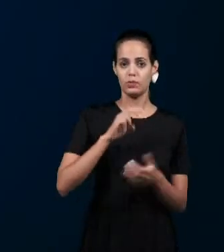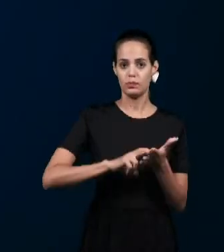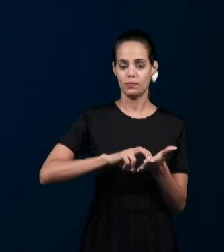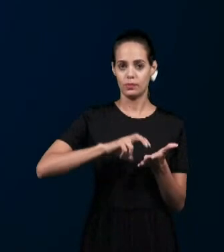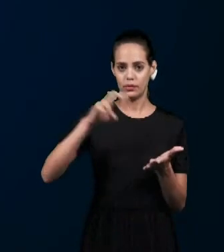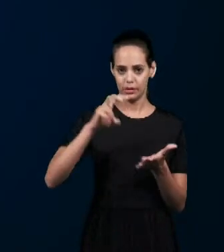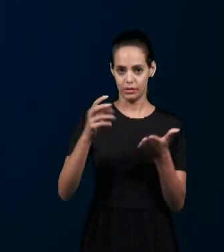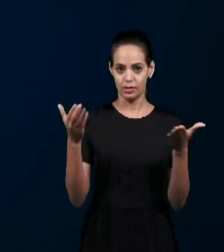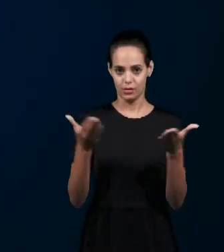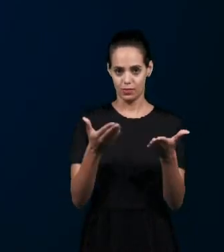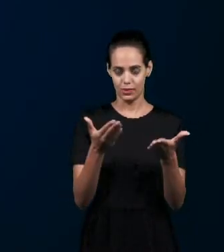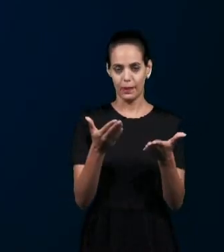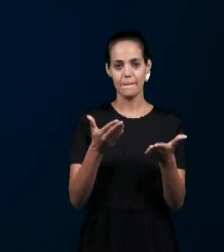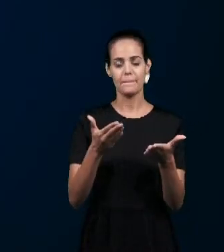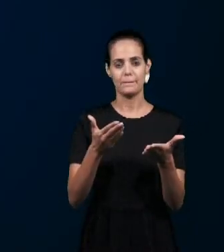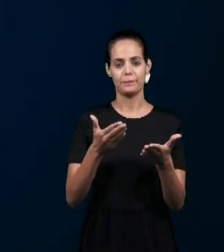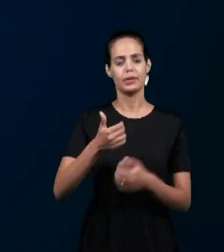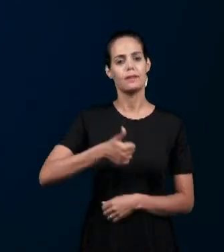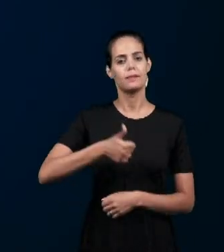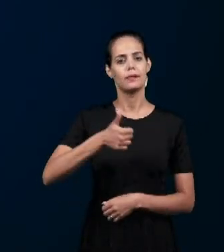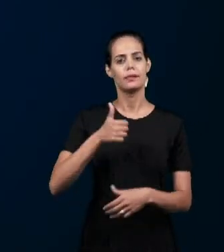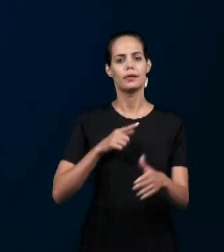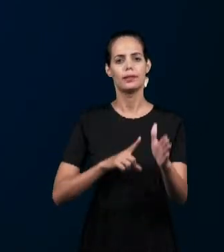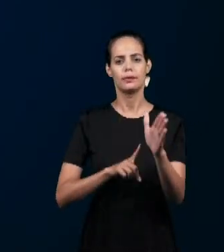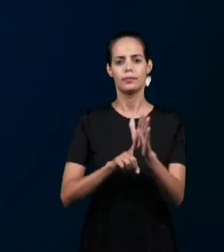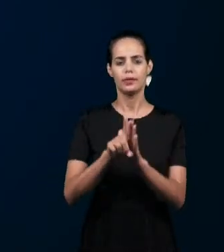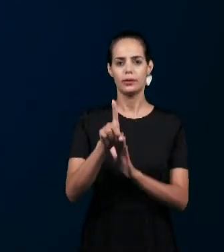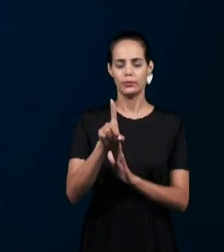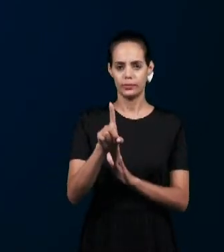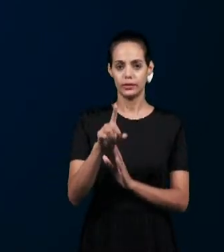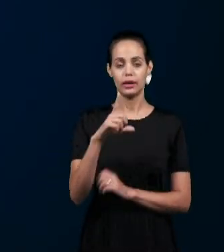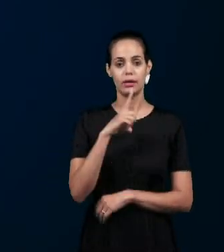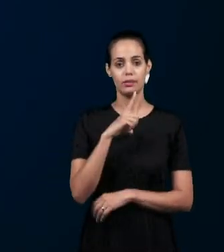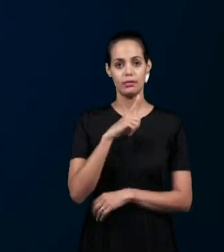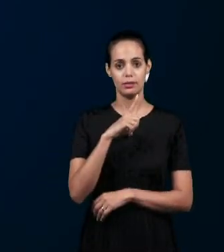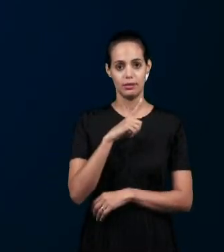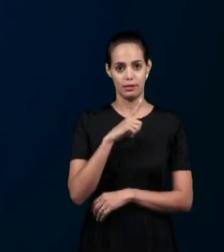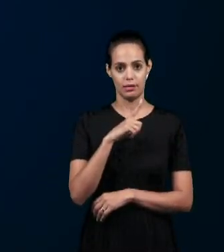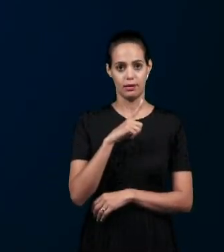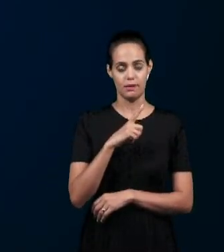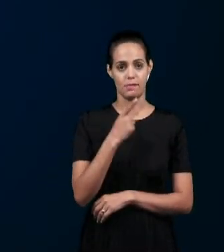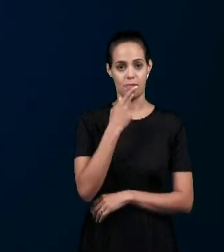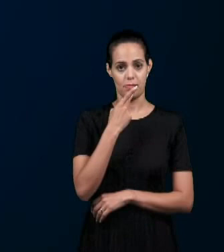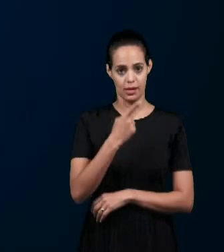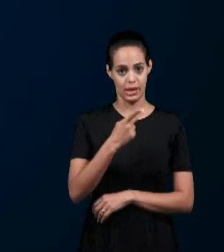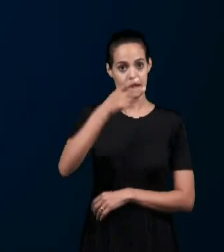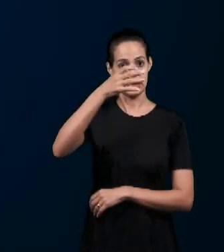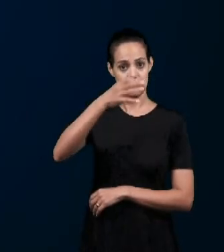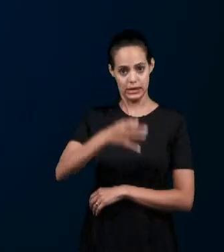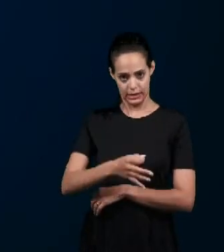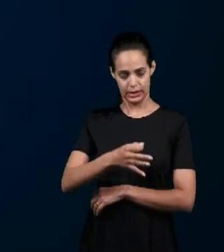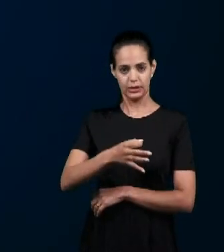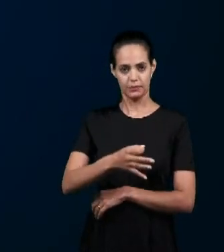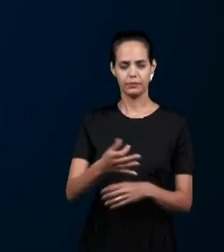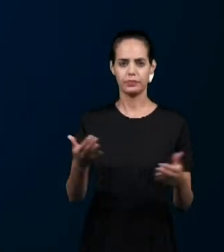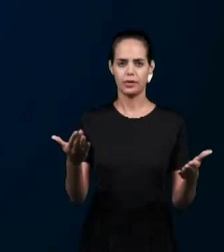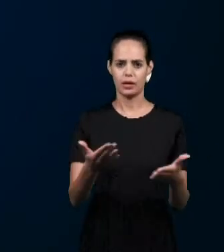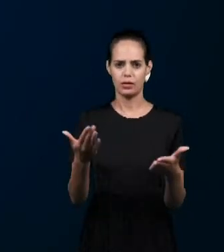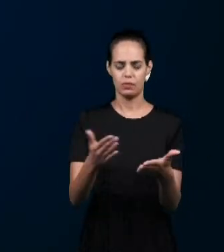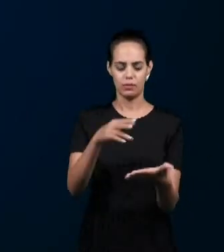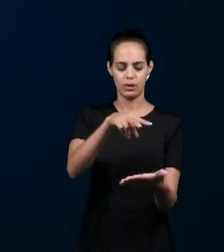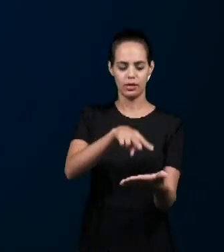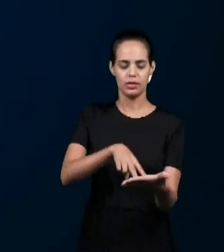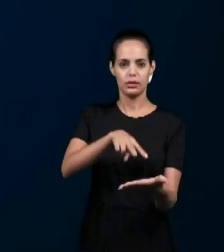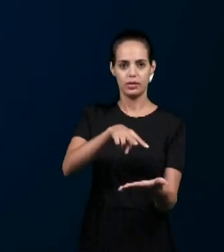pergunta de hoje Ela vem acompanhada de uma afirmação E essa afirmação, nós vamos ler aqui a afirmação E